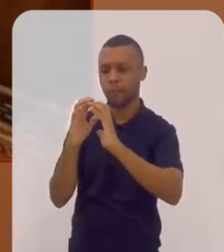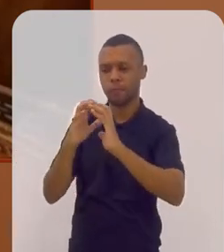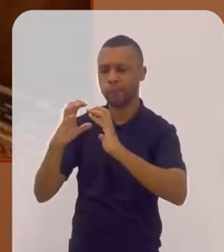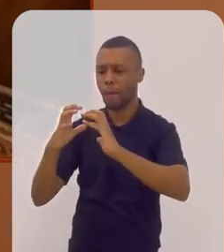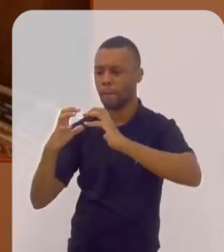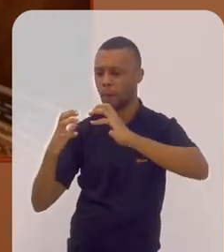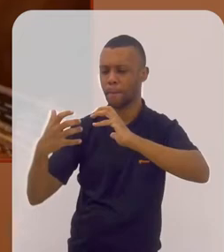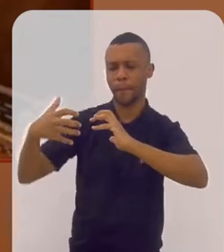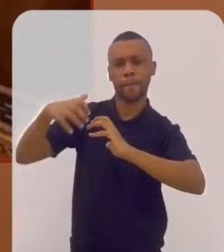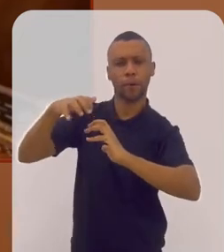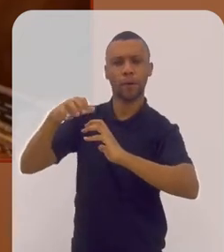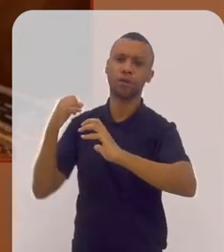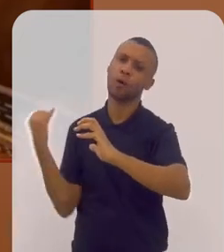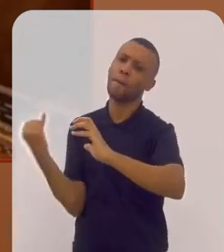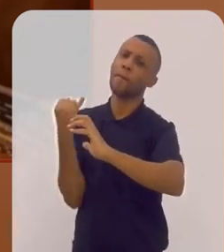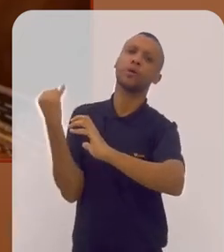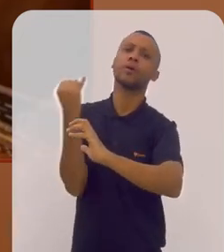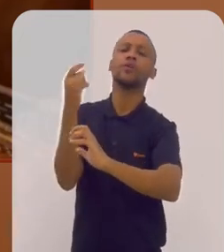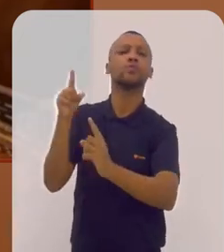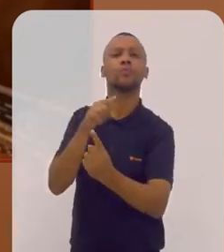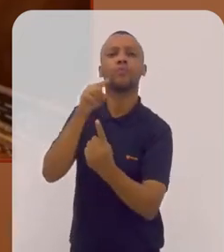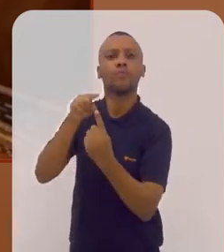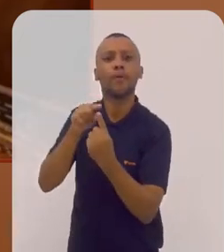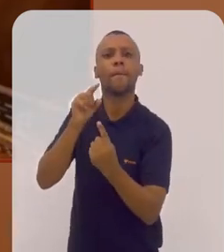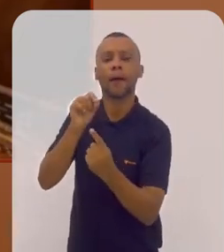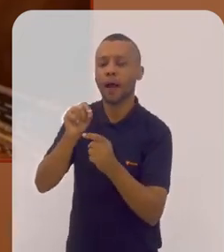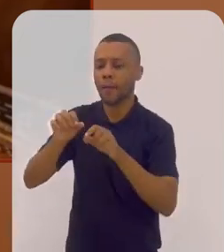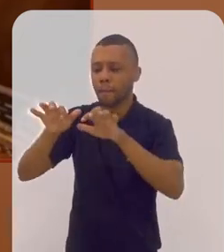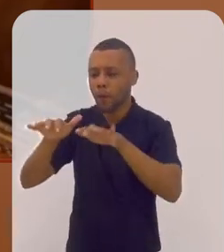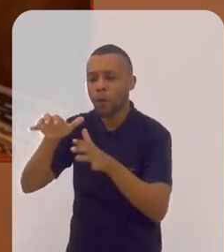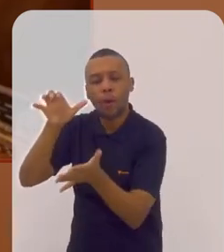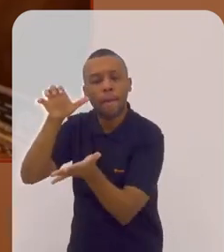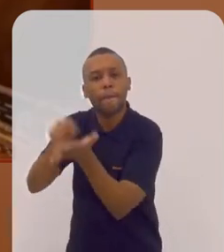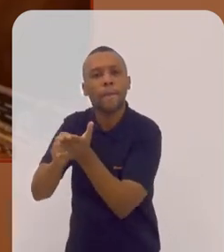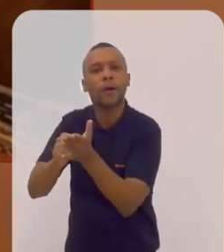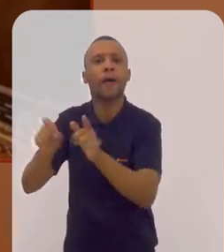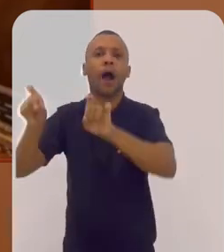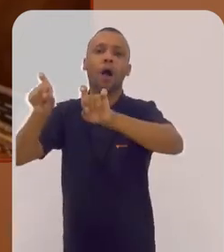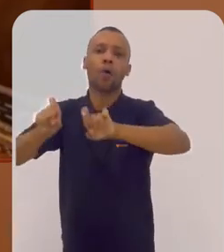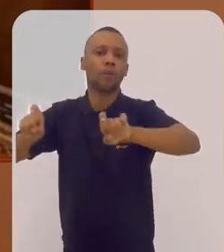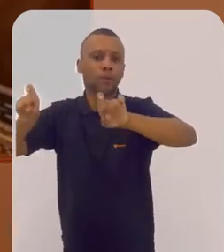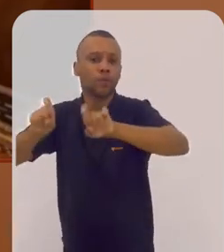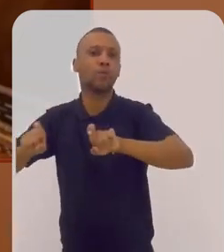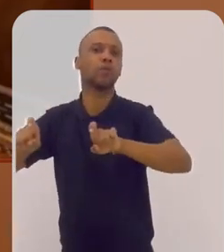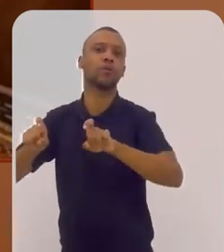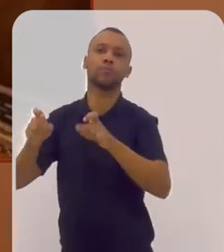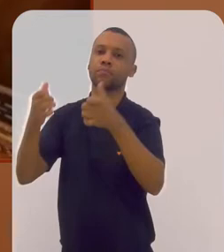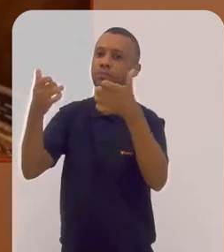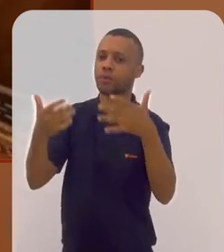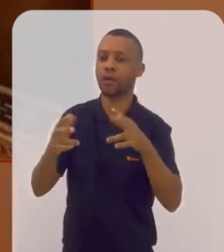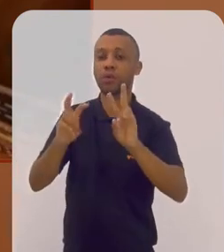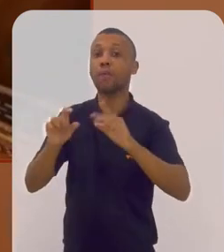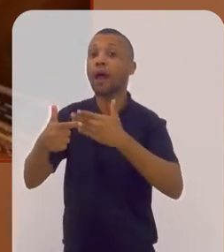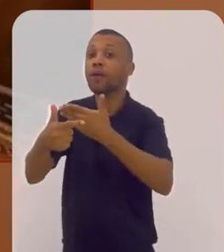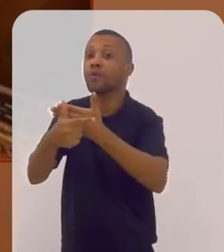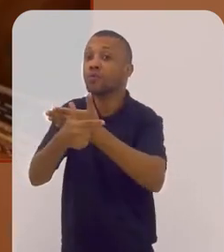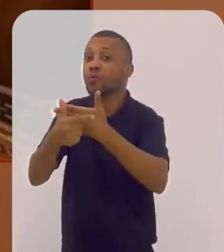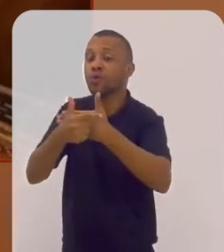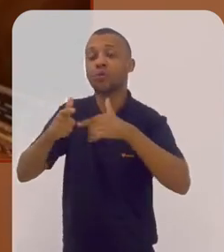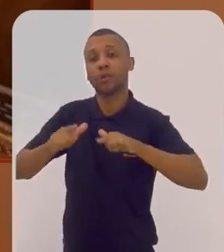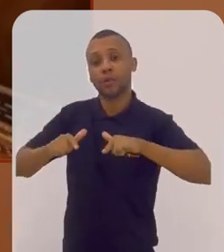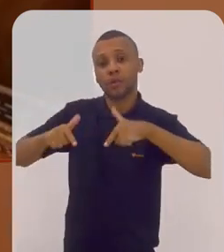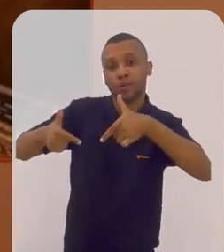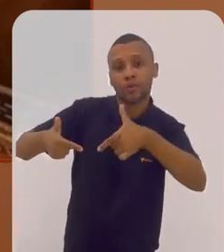úteis para programar computadores, para fazer o que se chama as funções